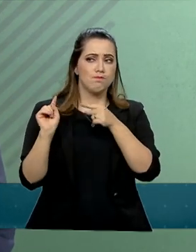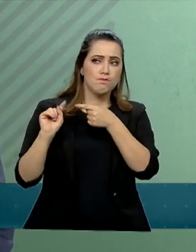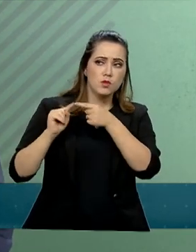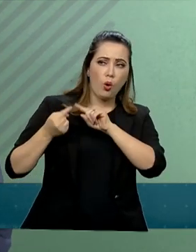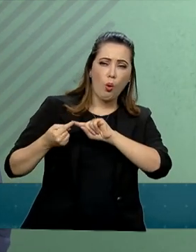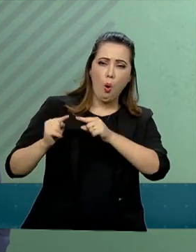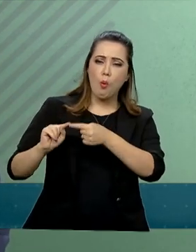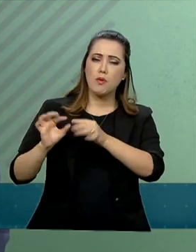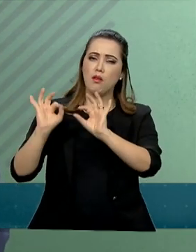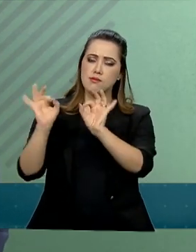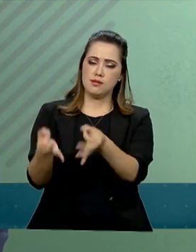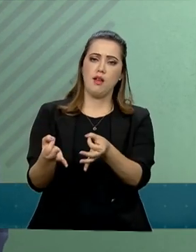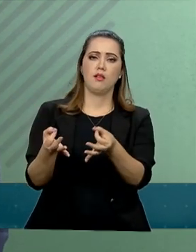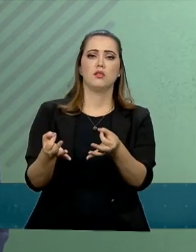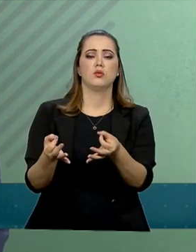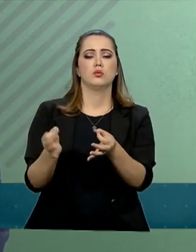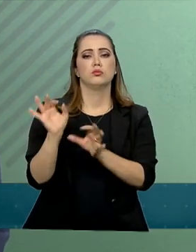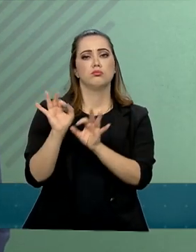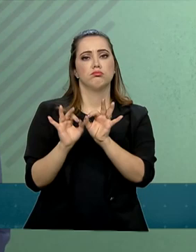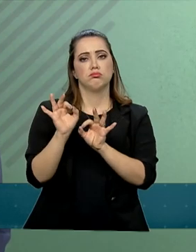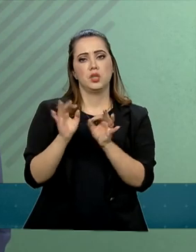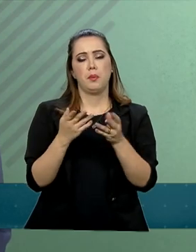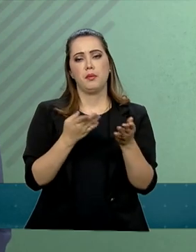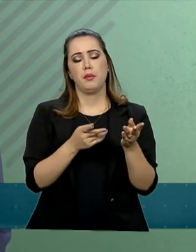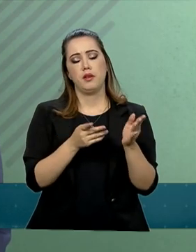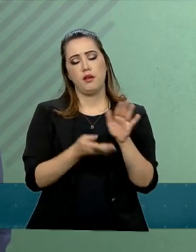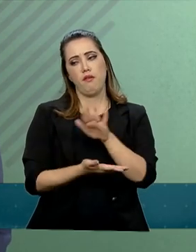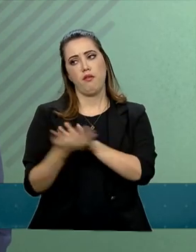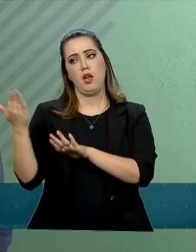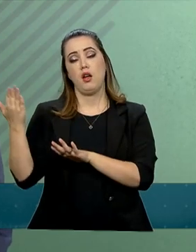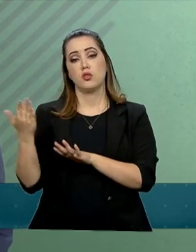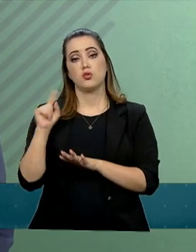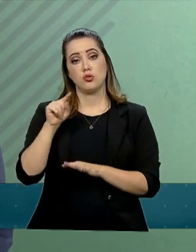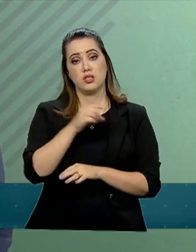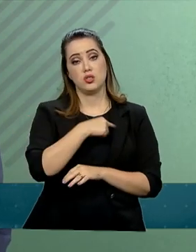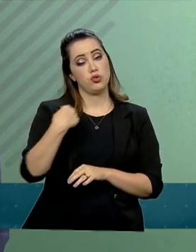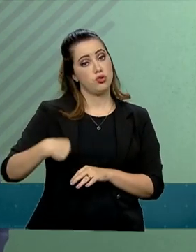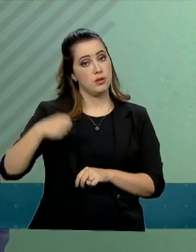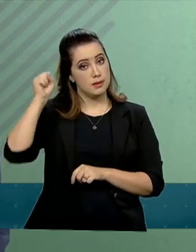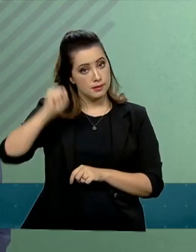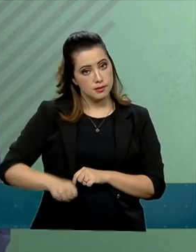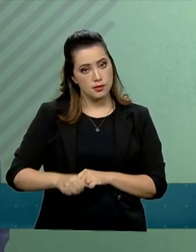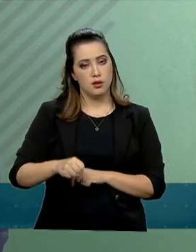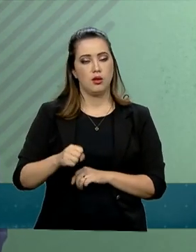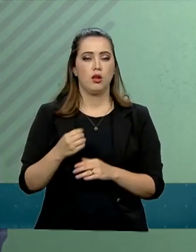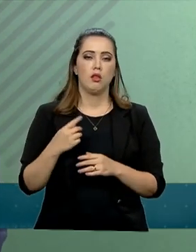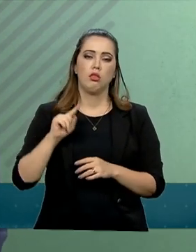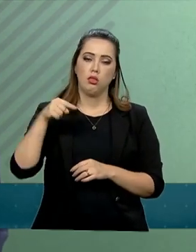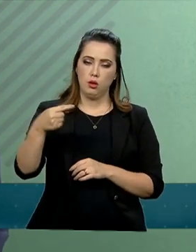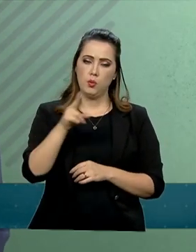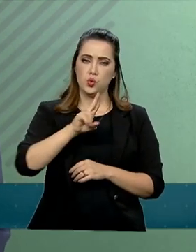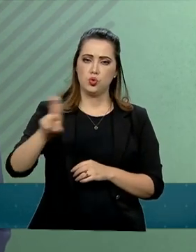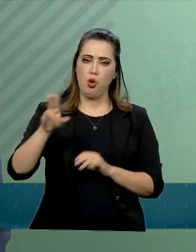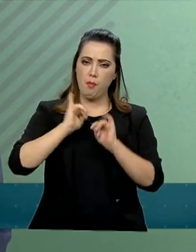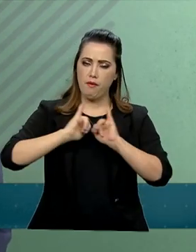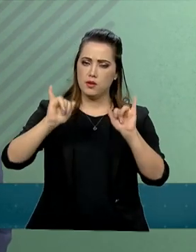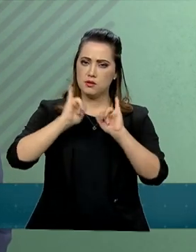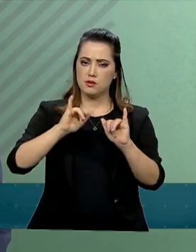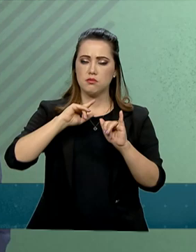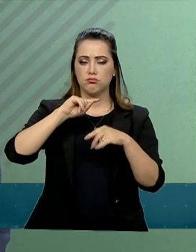reajuste logístico nessas visitas. Então, China, sim, vamos avançar os nomes à medida que